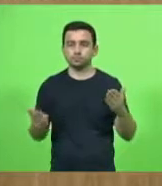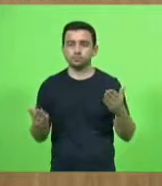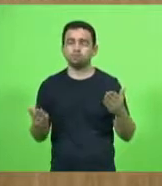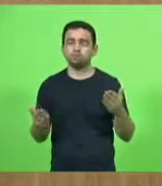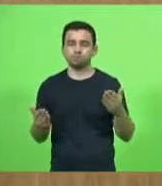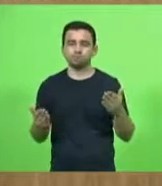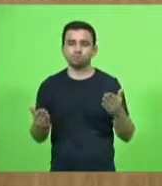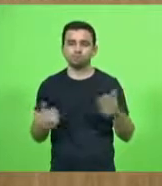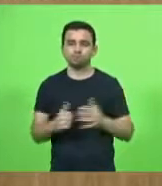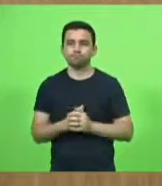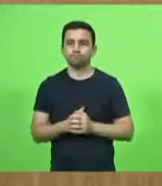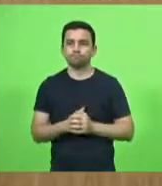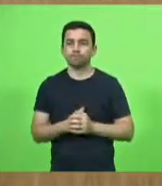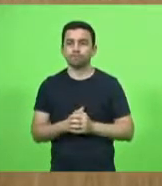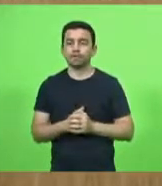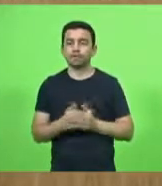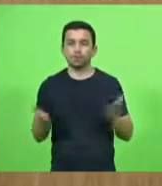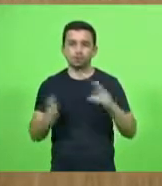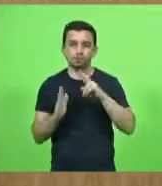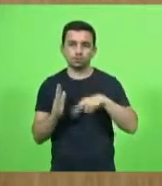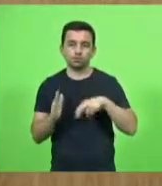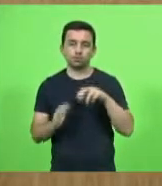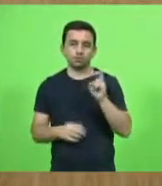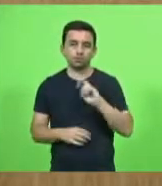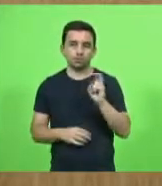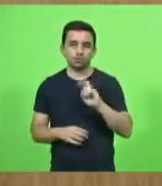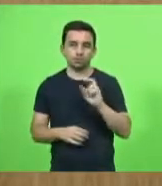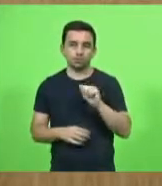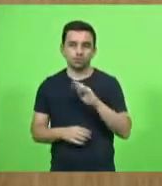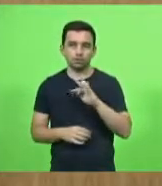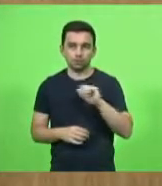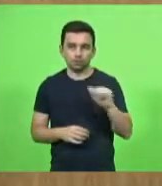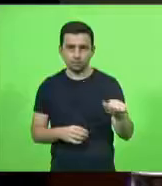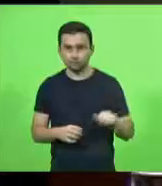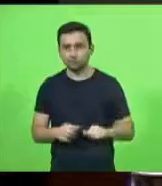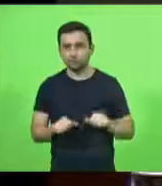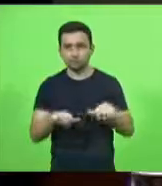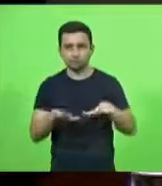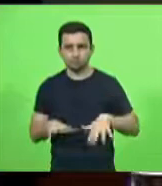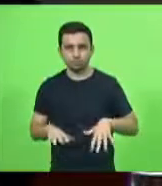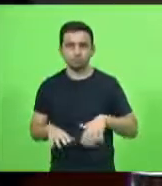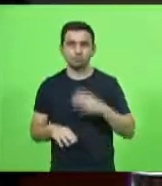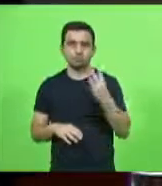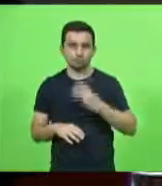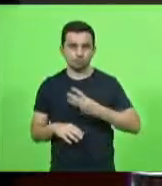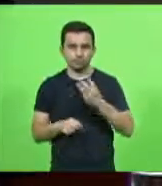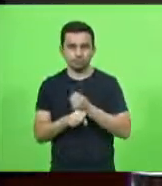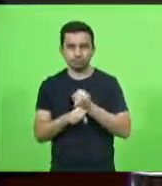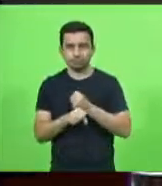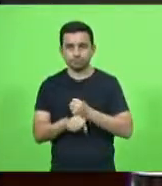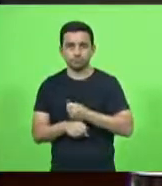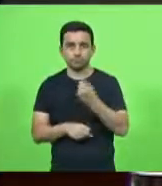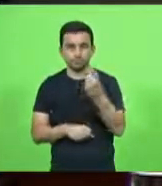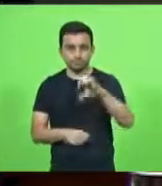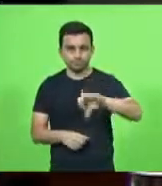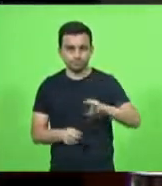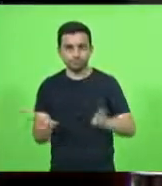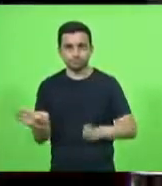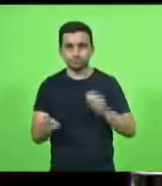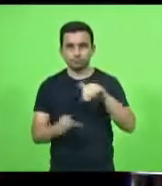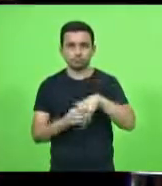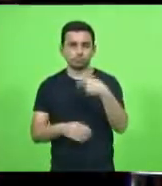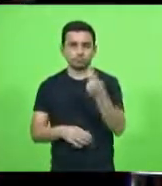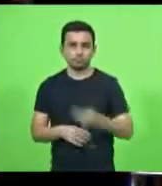senhoras. Faço a leitura da quinta ata da sessão ordinária da terceira sessão legislativa da 19ª Legislatura da Assembleia Legislativa do Estado de Santa